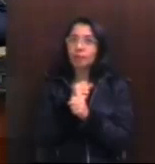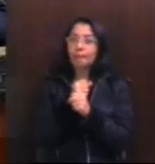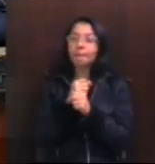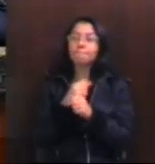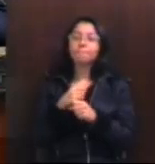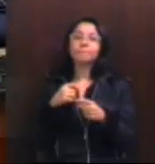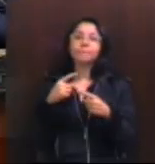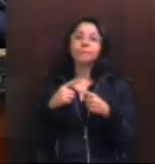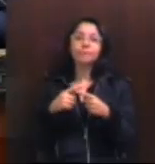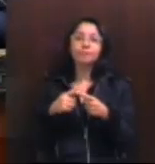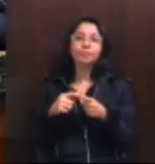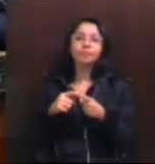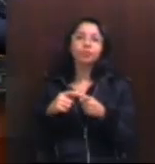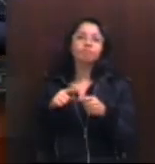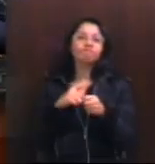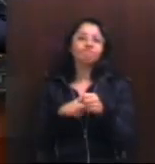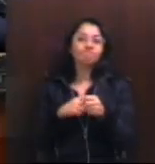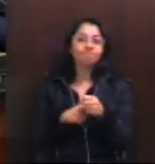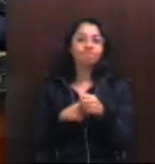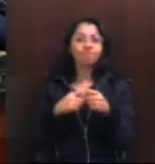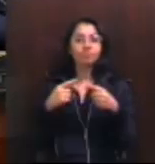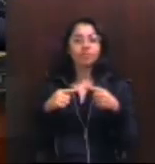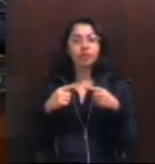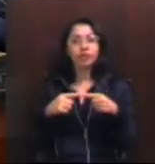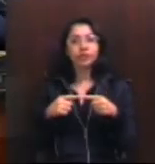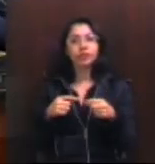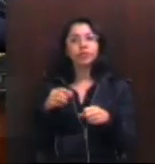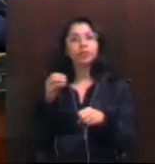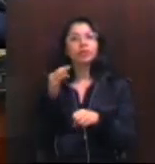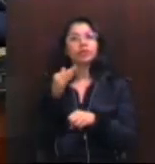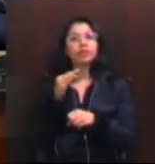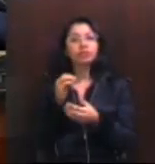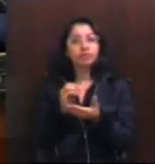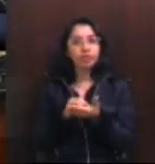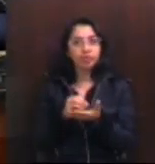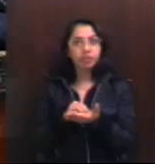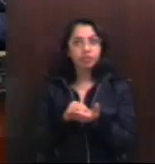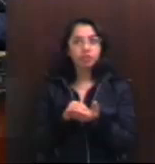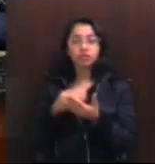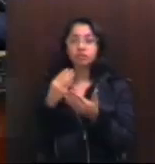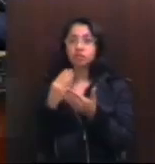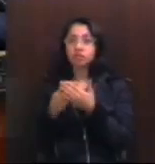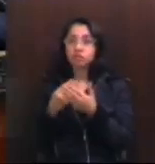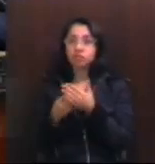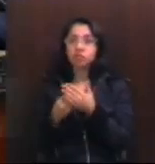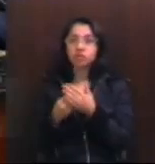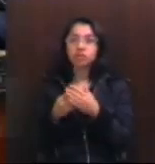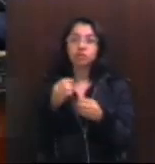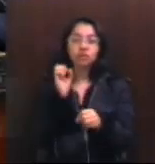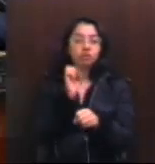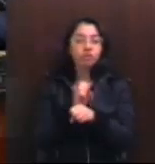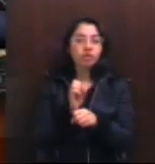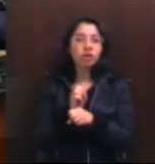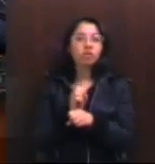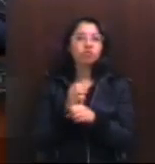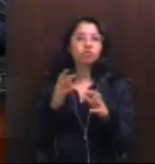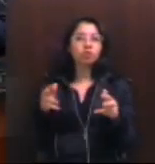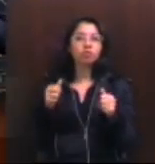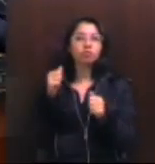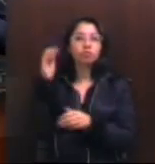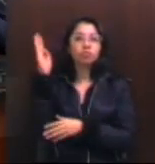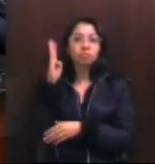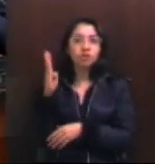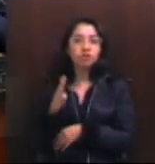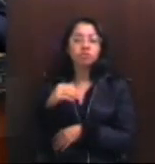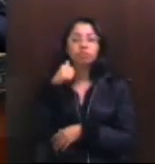muito tempo na luta, enfraquecia. Os estudantes secundaristas que ocupam as escolas do Brasil inteiro, assim como as